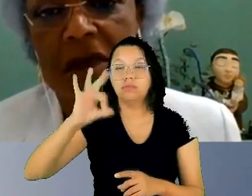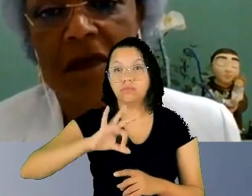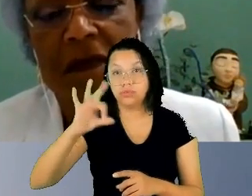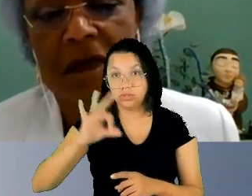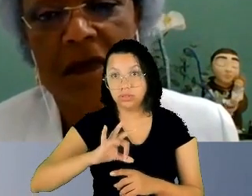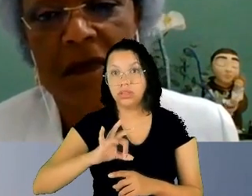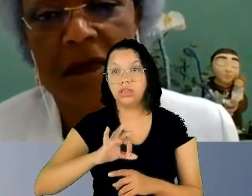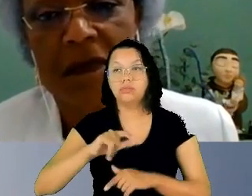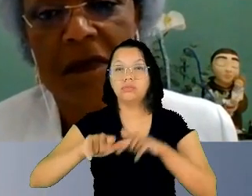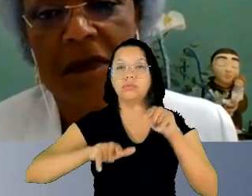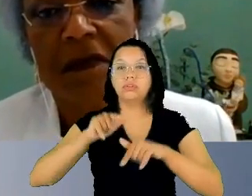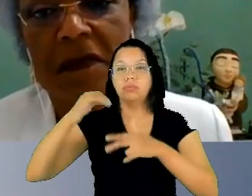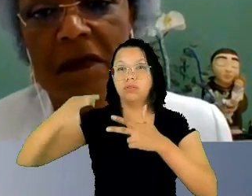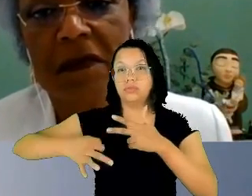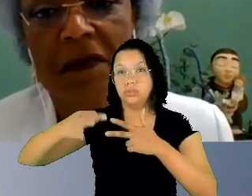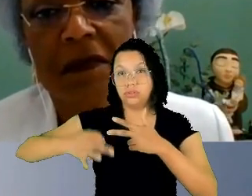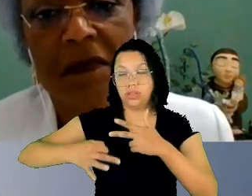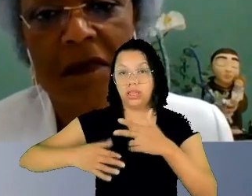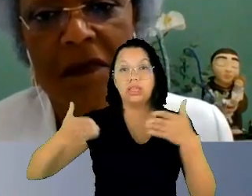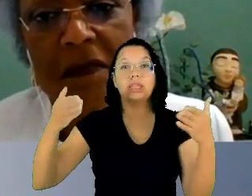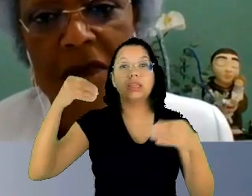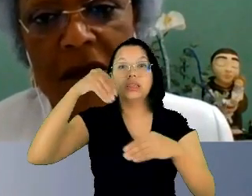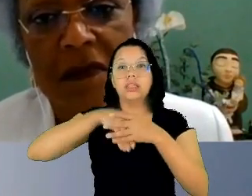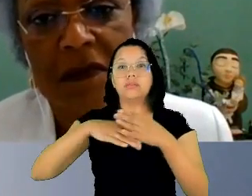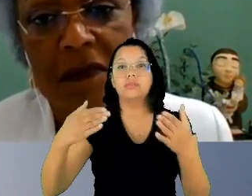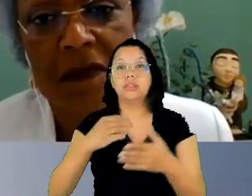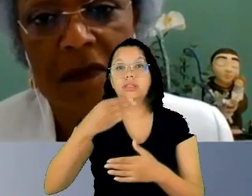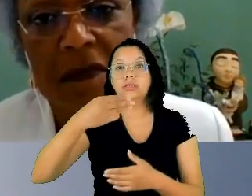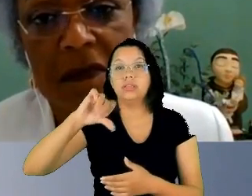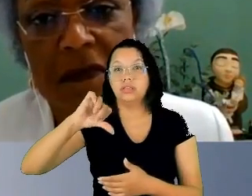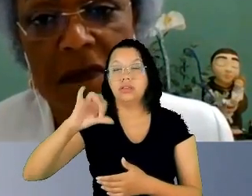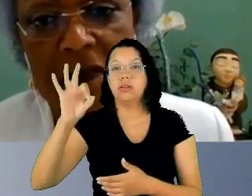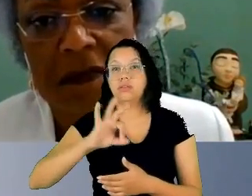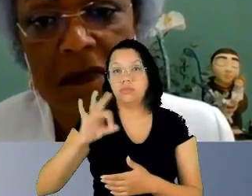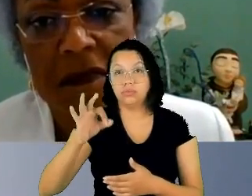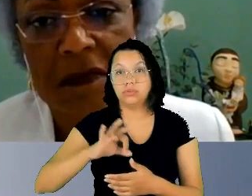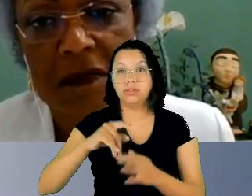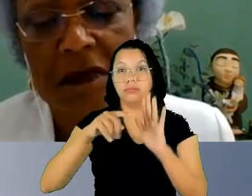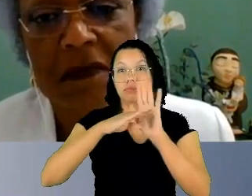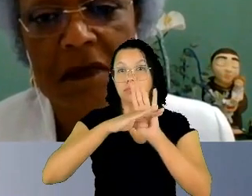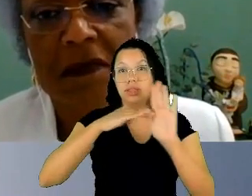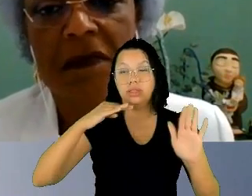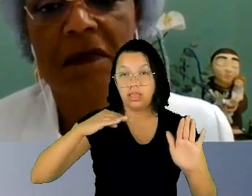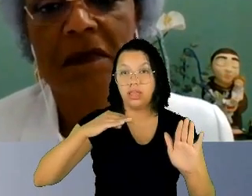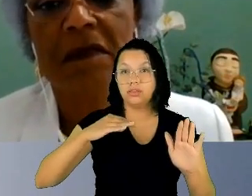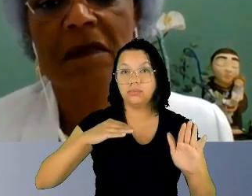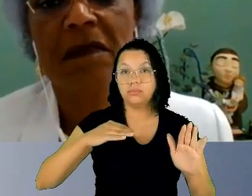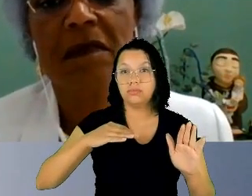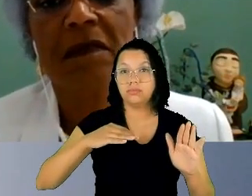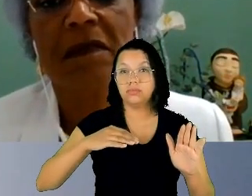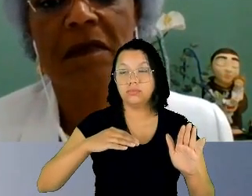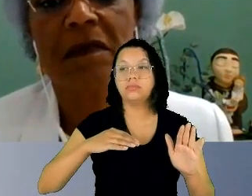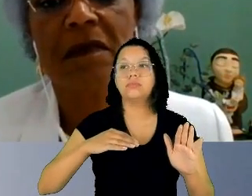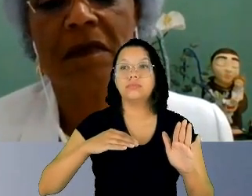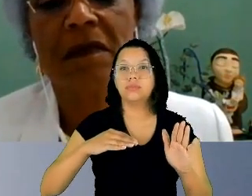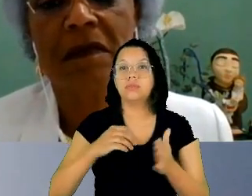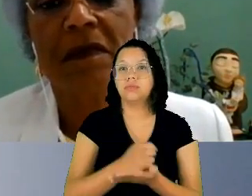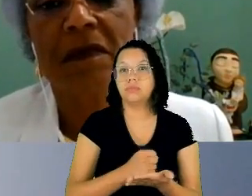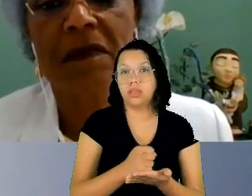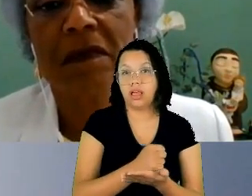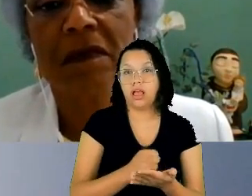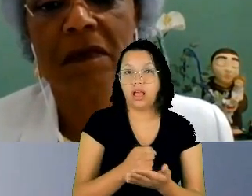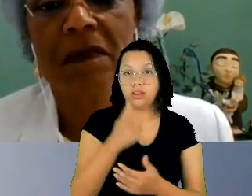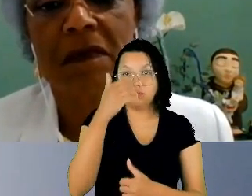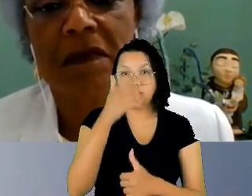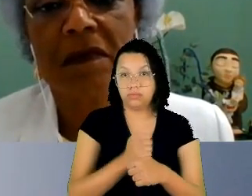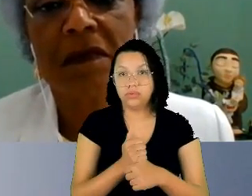39% quase a metade de nós estamos no nível mais baixo da carreira como juízes substitutas e que na Justiça Federal